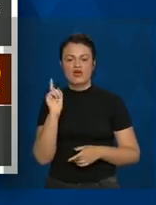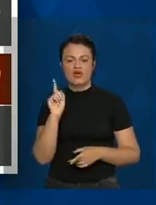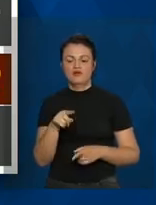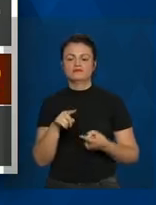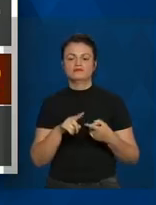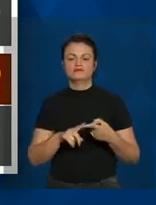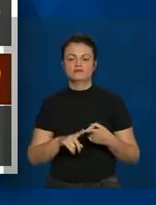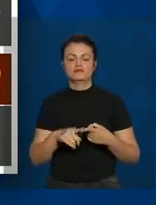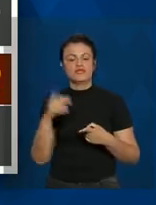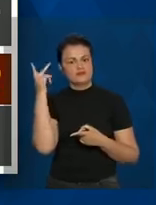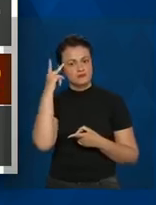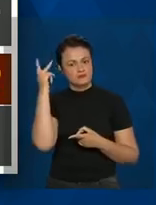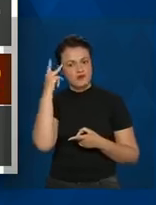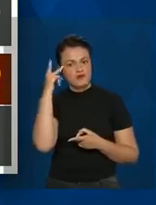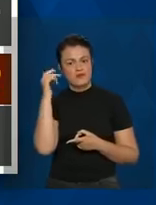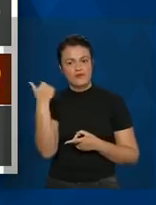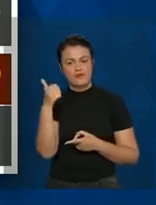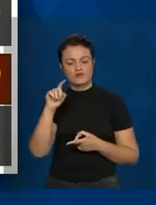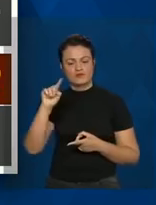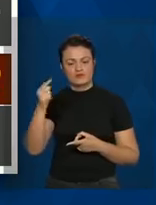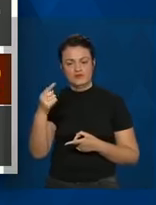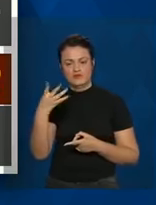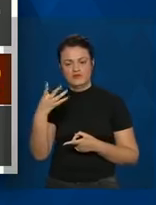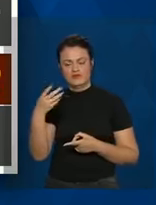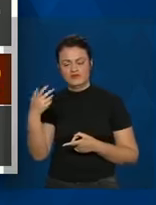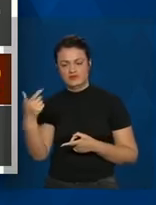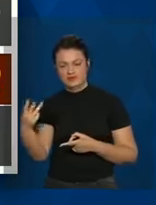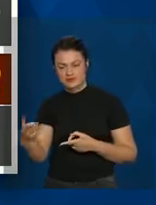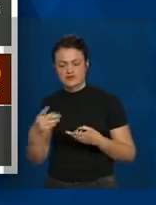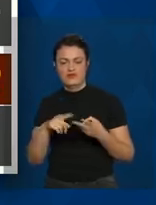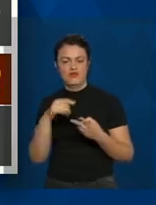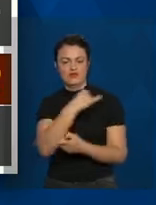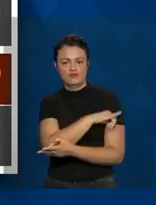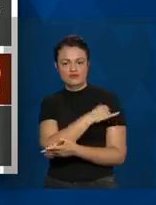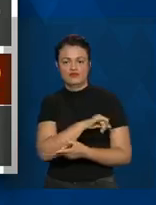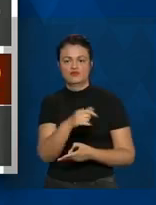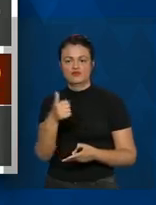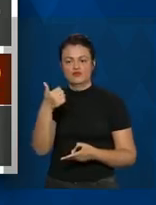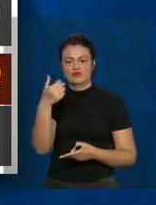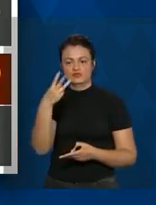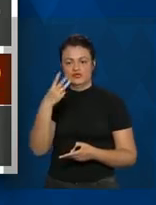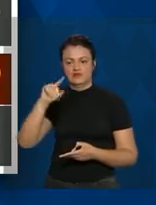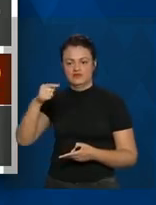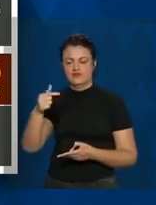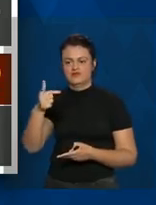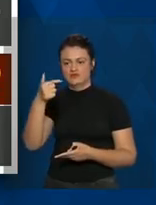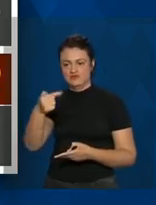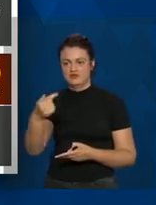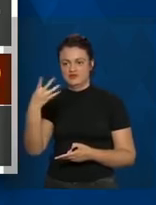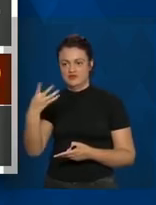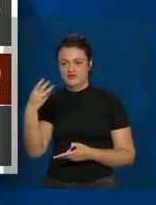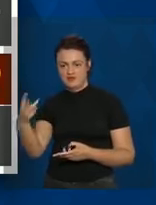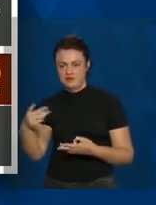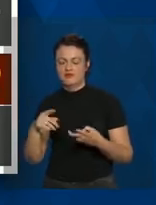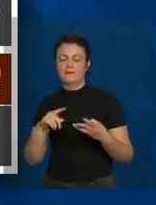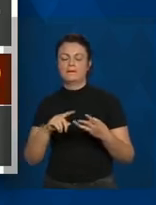são São Paulo, com 11.043, seguido de um Rio de Janeiro, com 3.743,